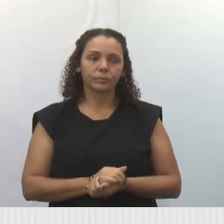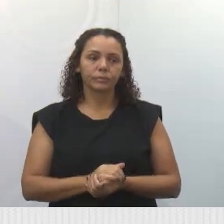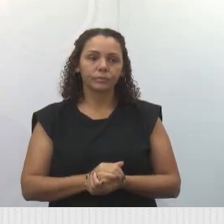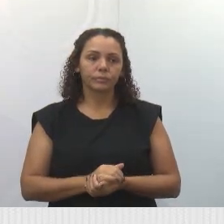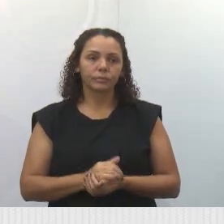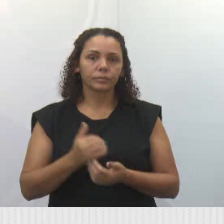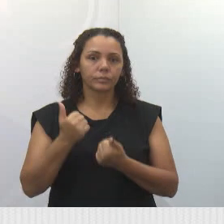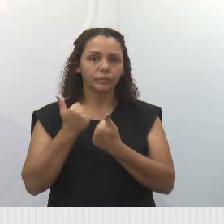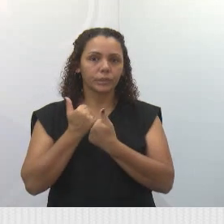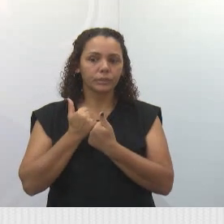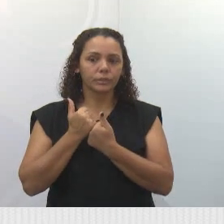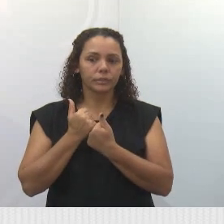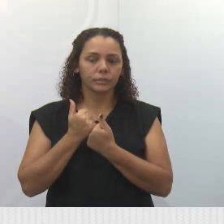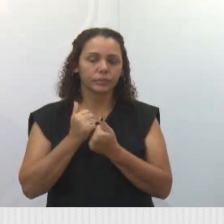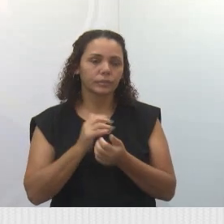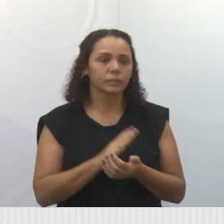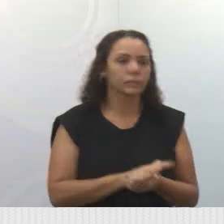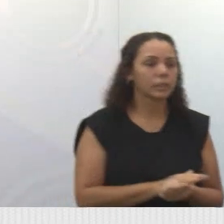Bom,